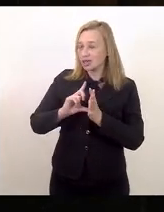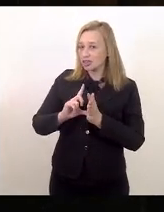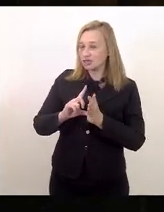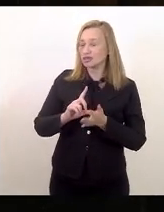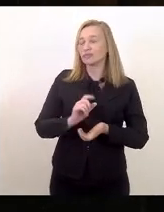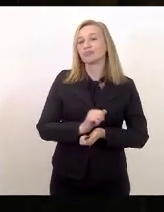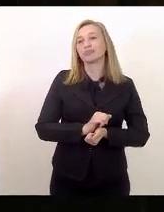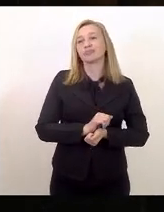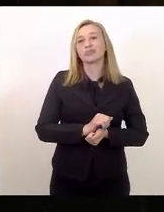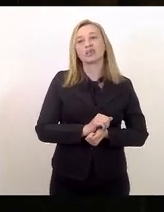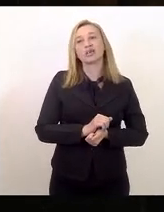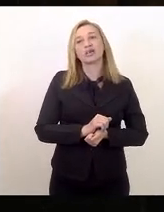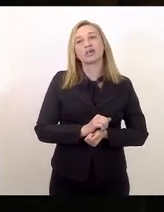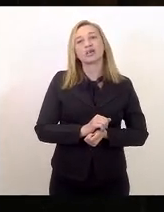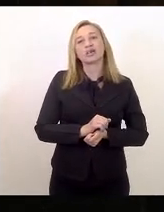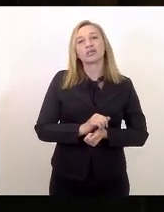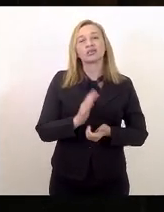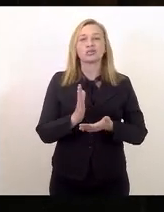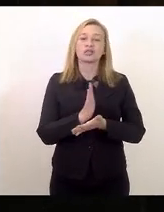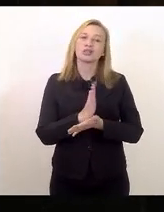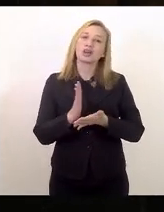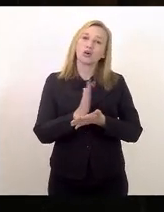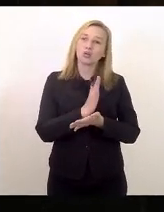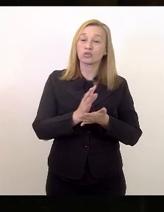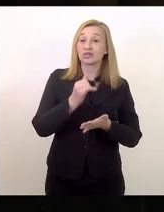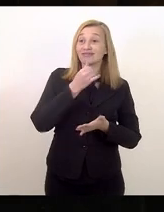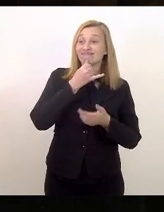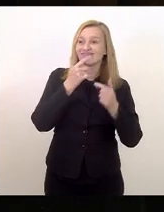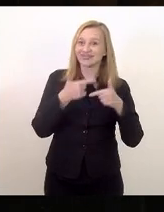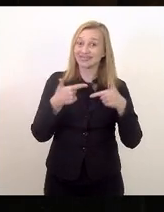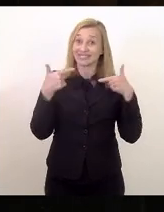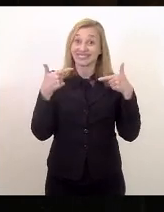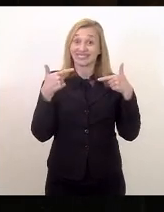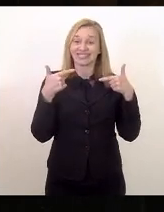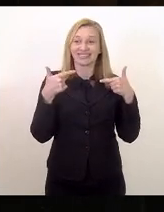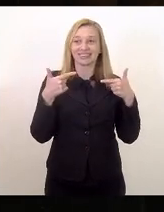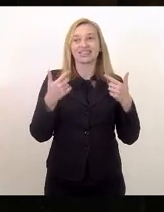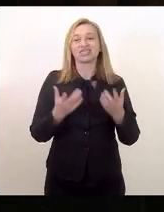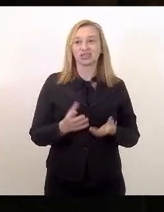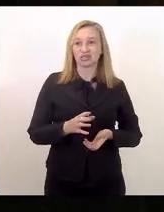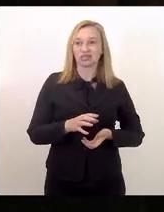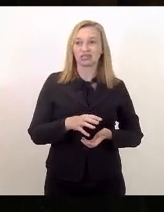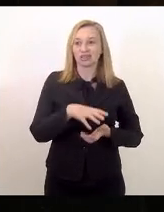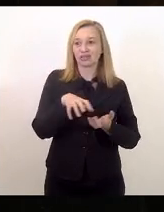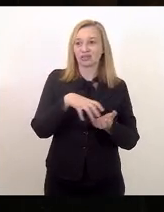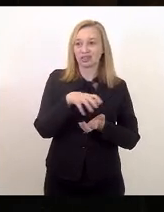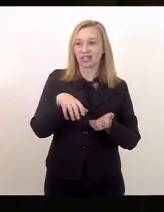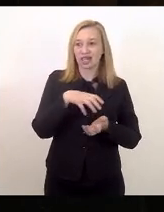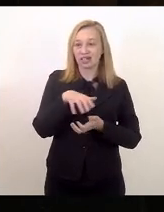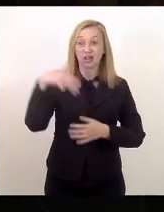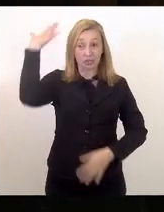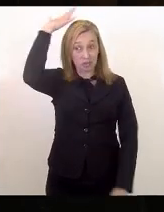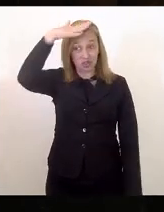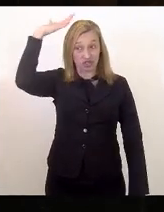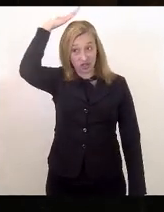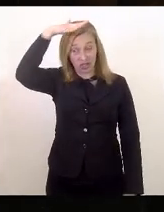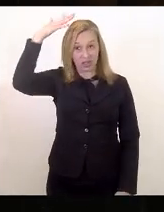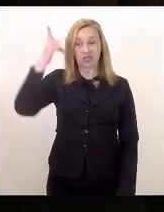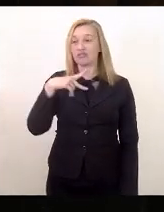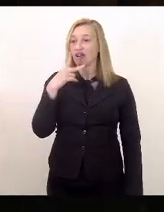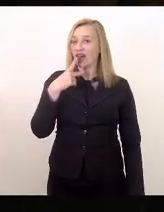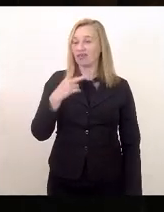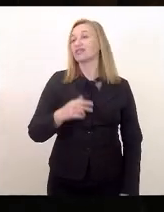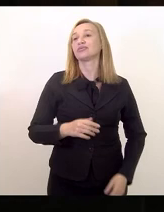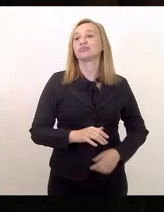e até alguns tristes revolucionários mexicanos que diziam